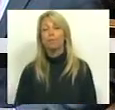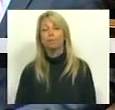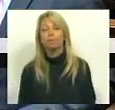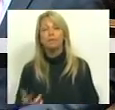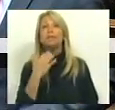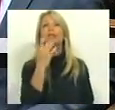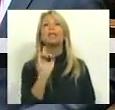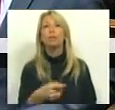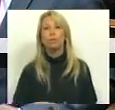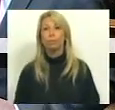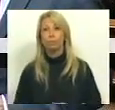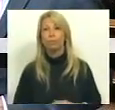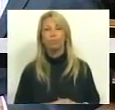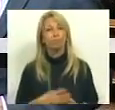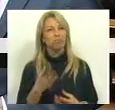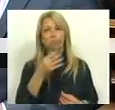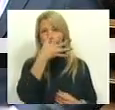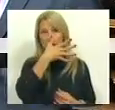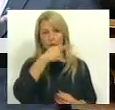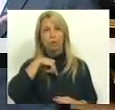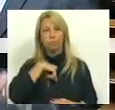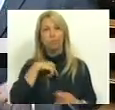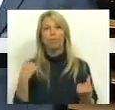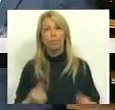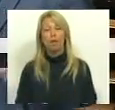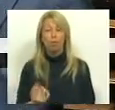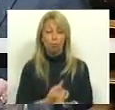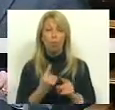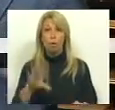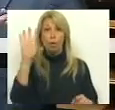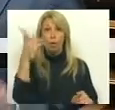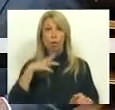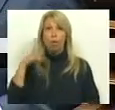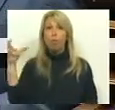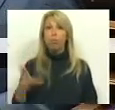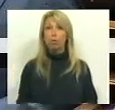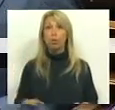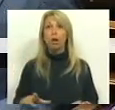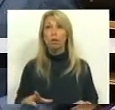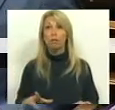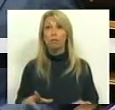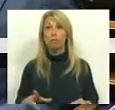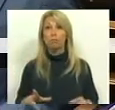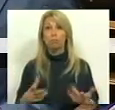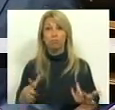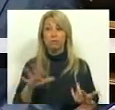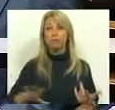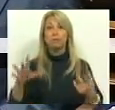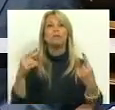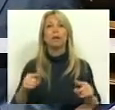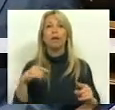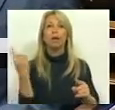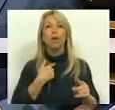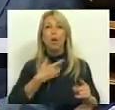E digo isto com muita tristeza, porque no momento em que Portugal vive, nós precisávamos de um outro